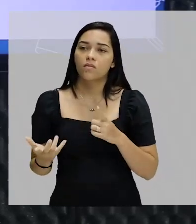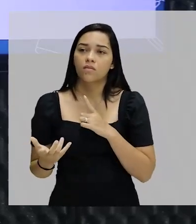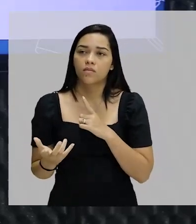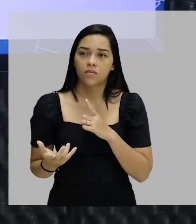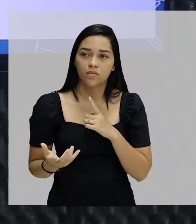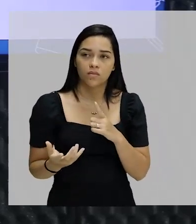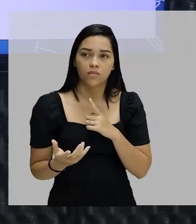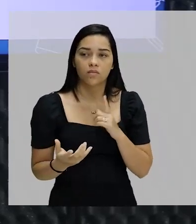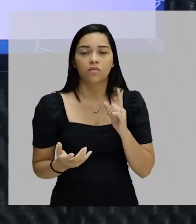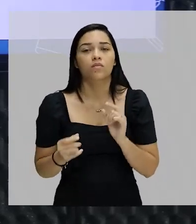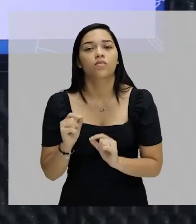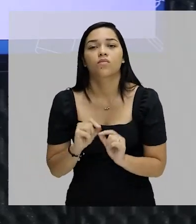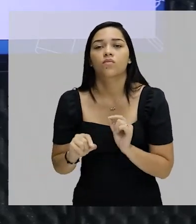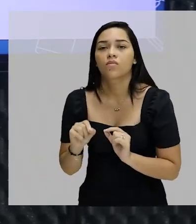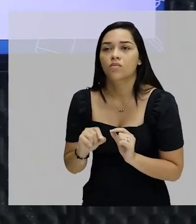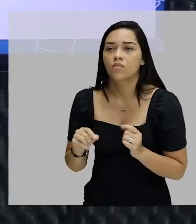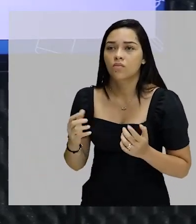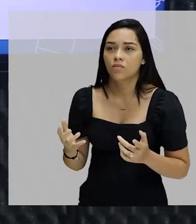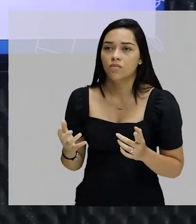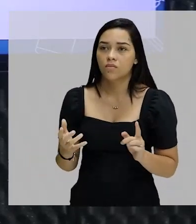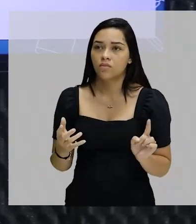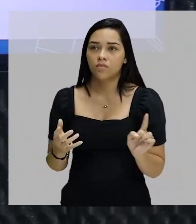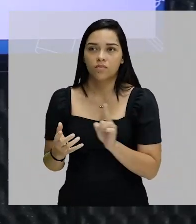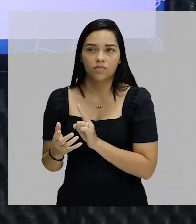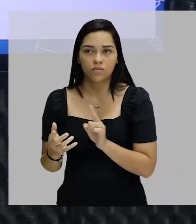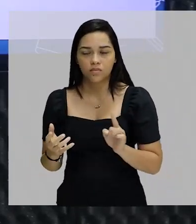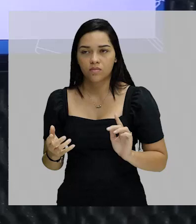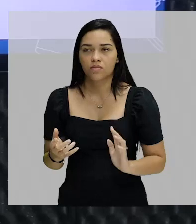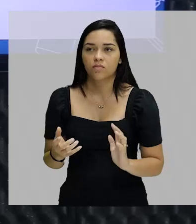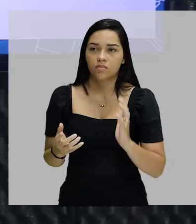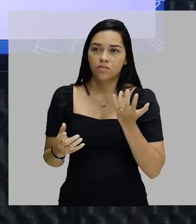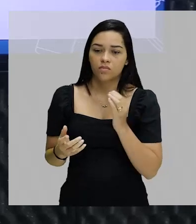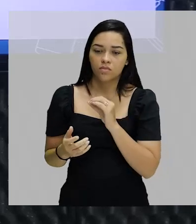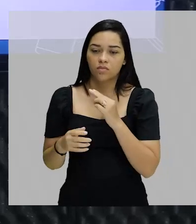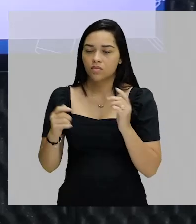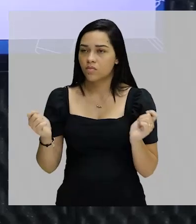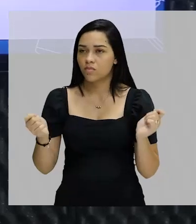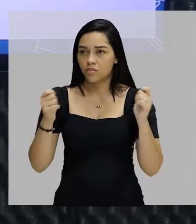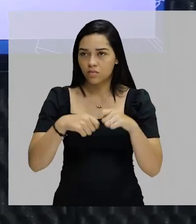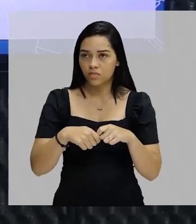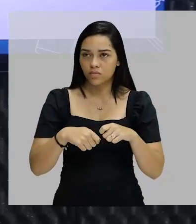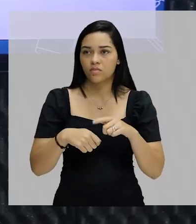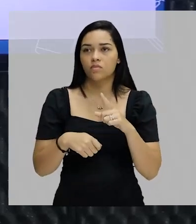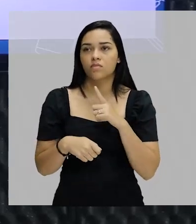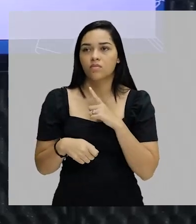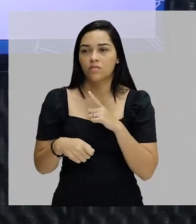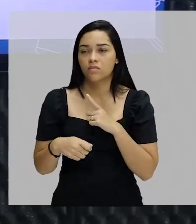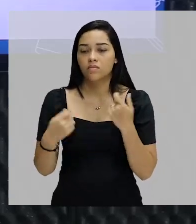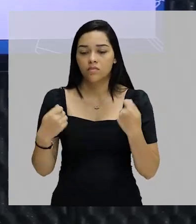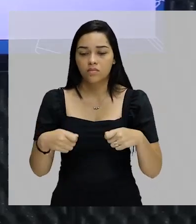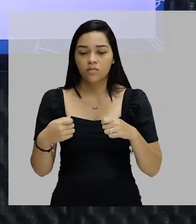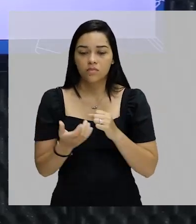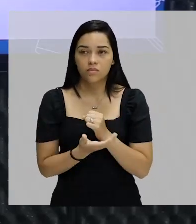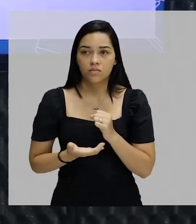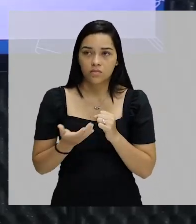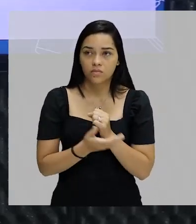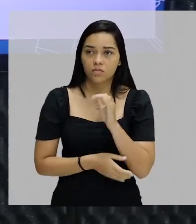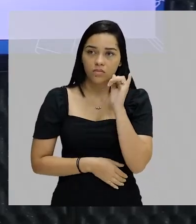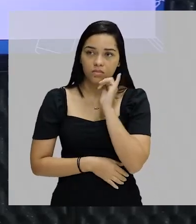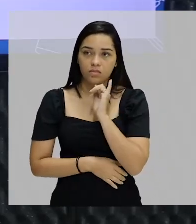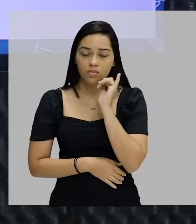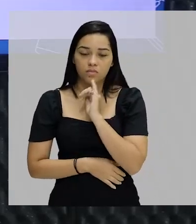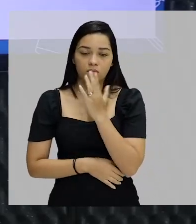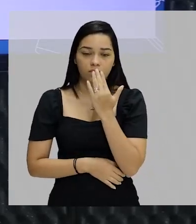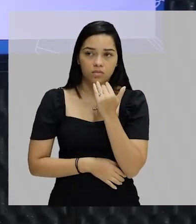aquilo que é o quê? Que é o não suprimento, a não possibilidade de suprir as necessidades básicas, como, por exemplo,